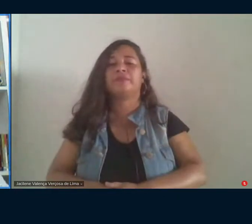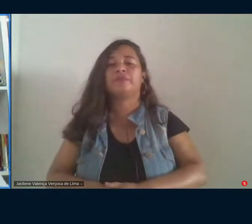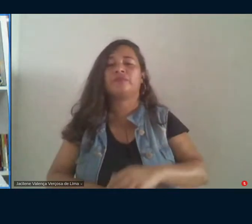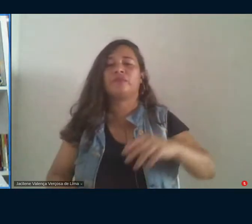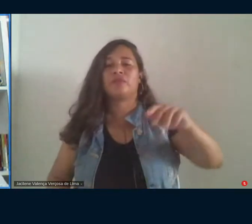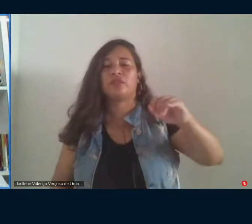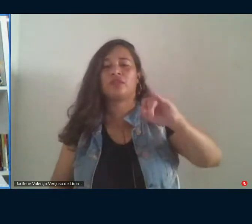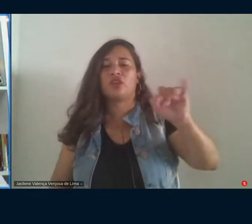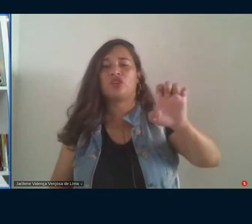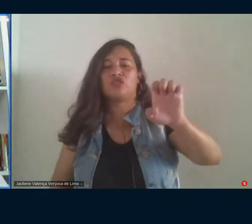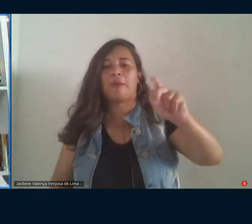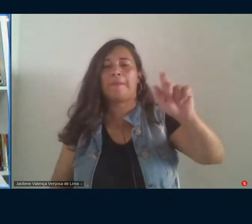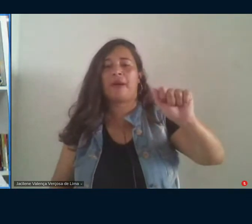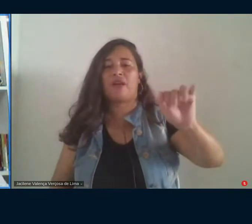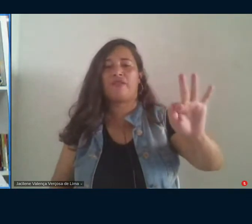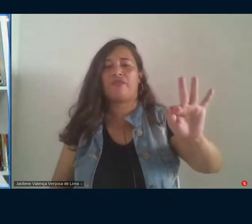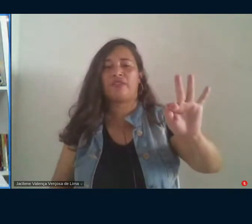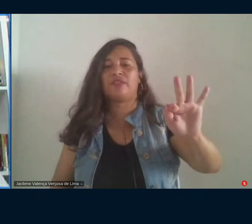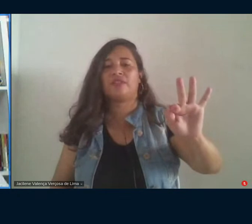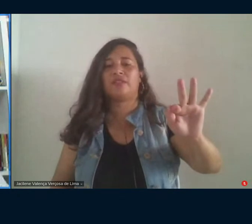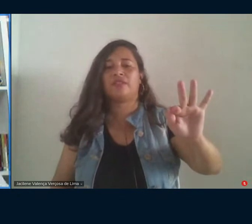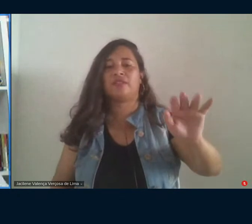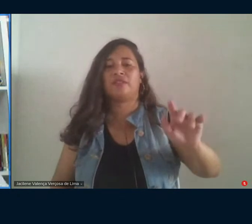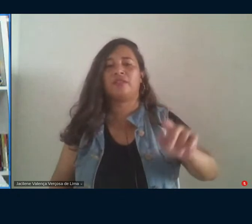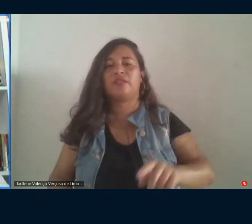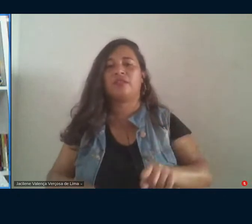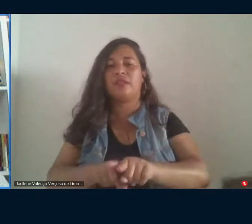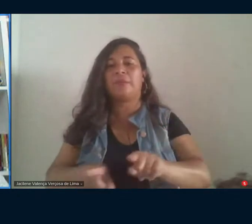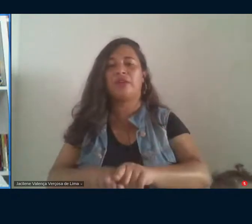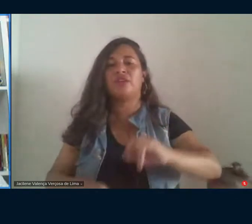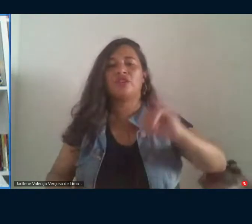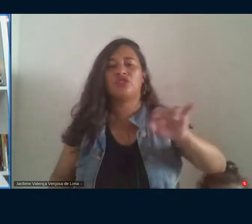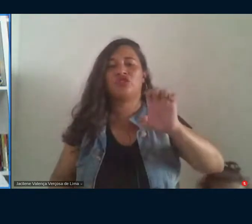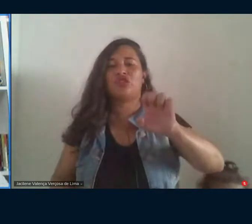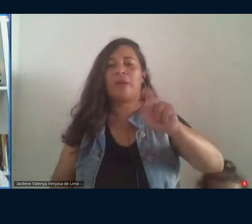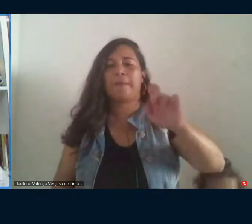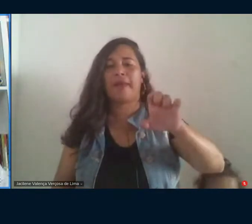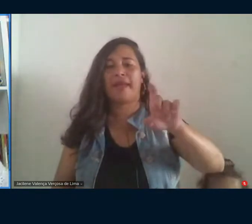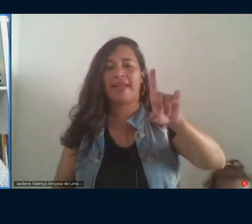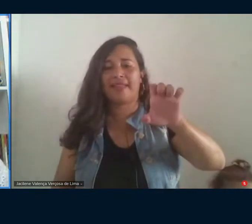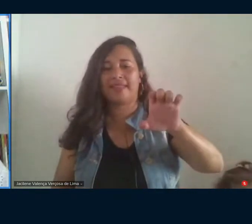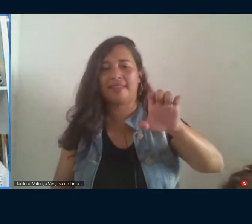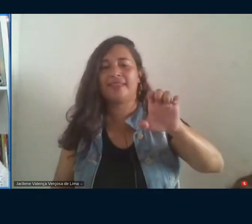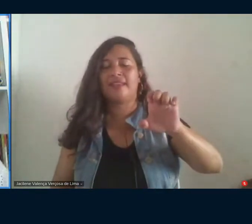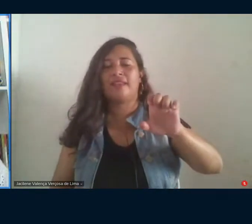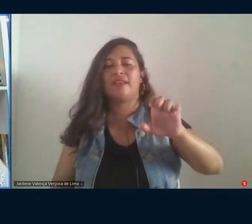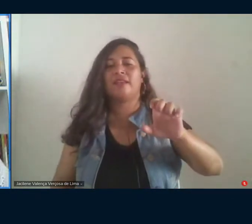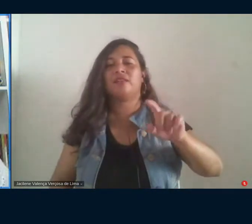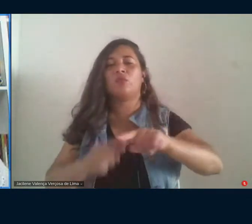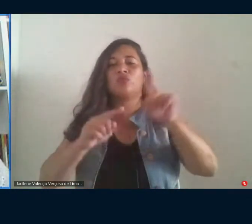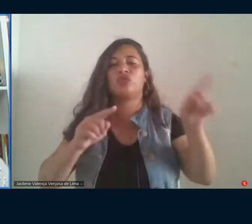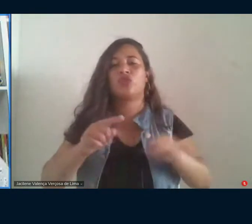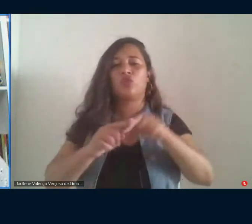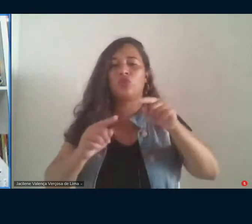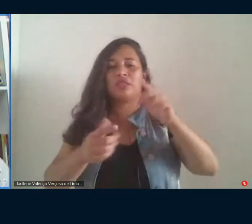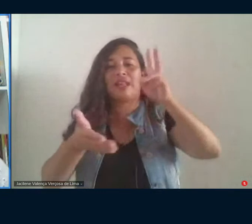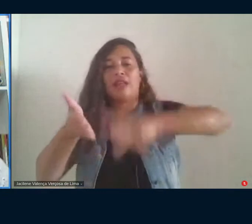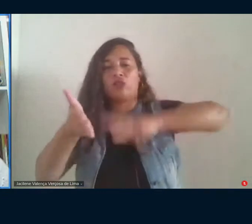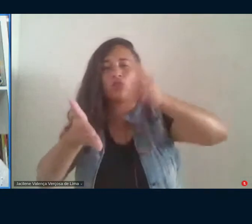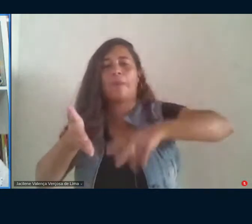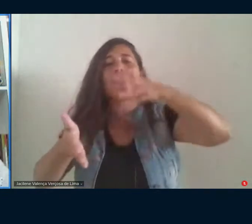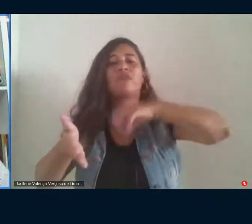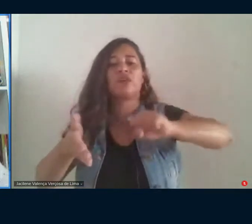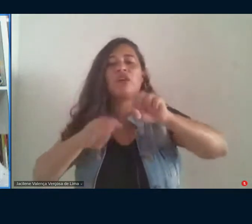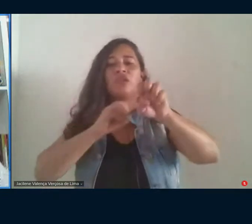da UFCE, o GEPED da UFAC, o nosso círculo de leitura, pensamento Paulo Freire e educação